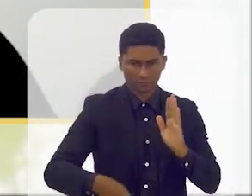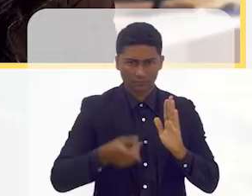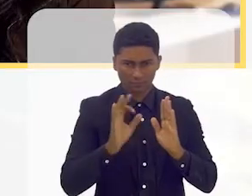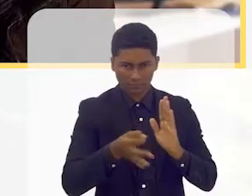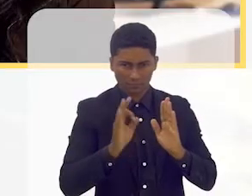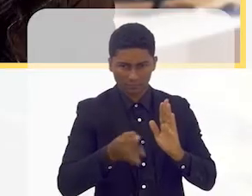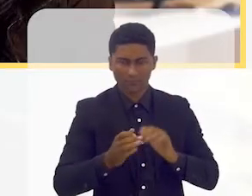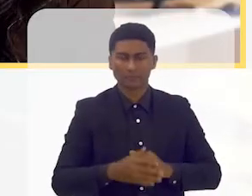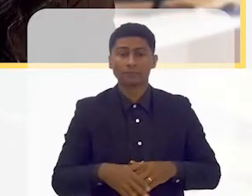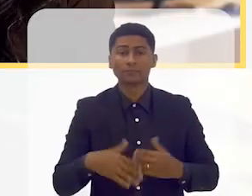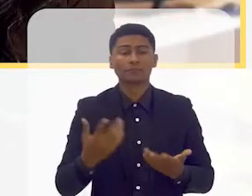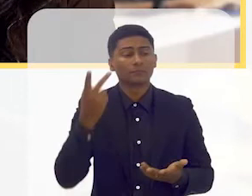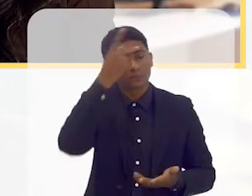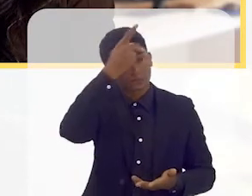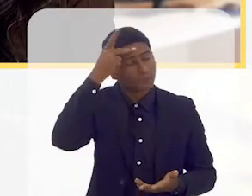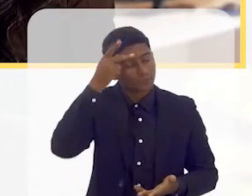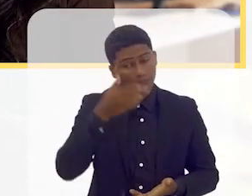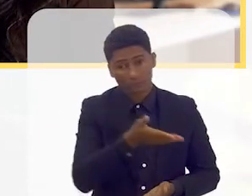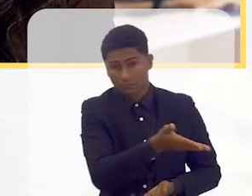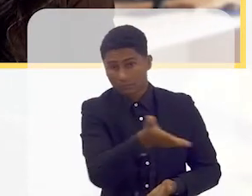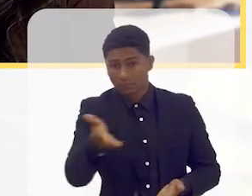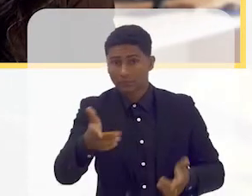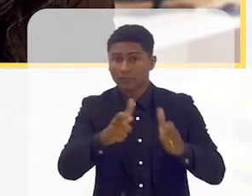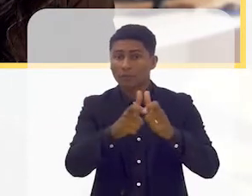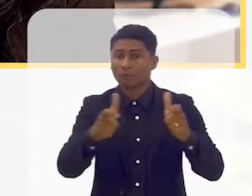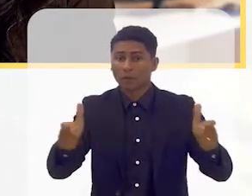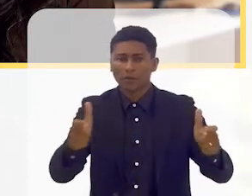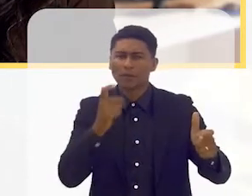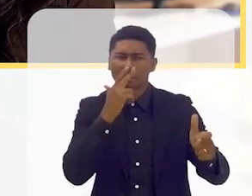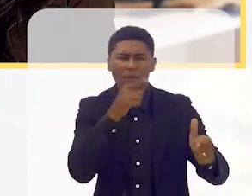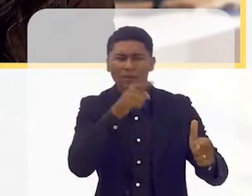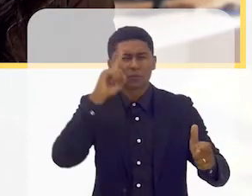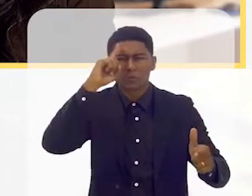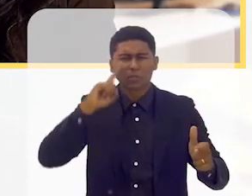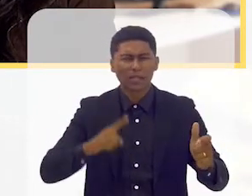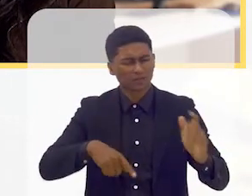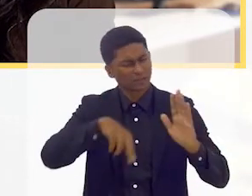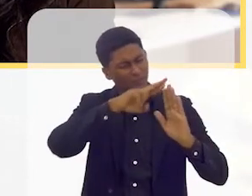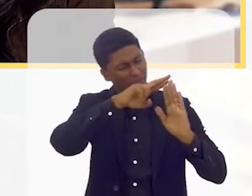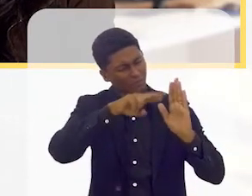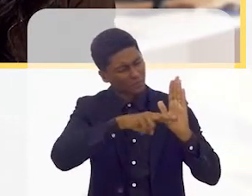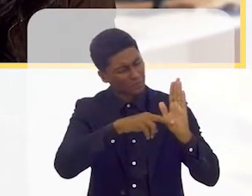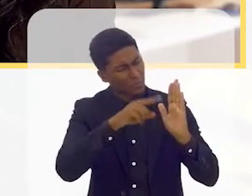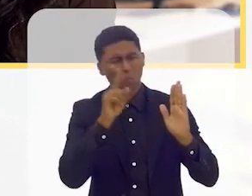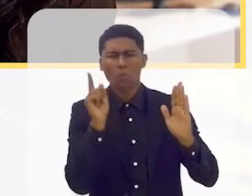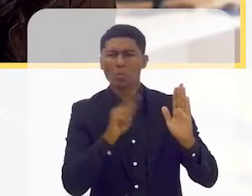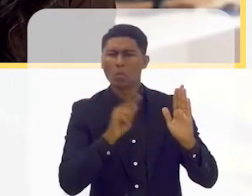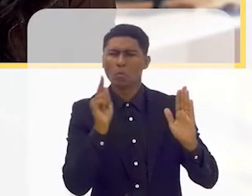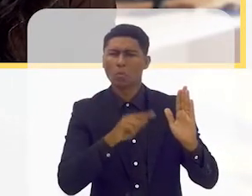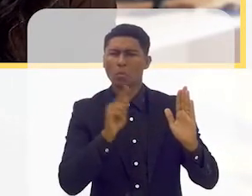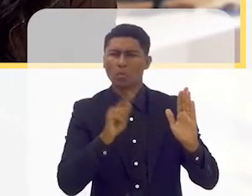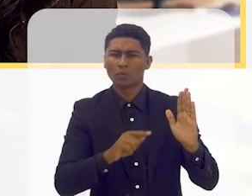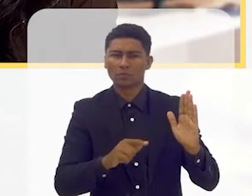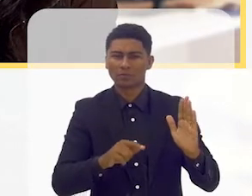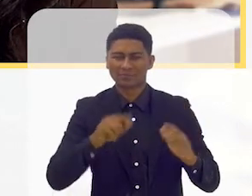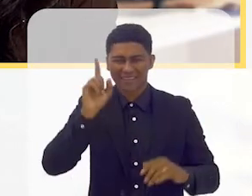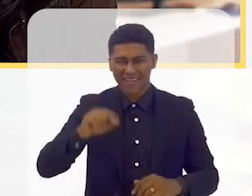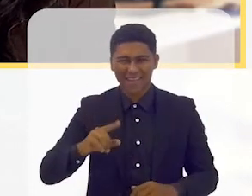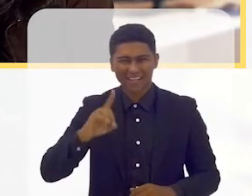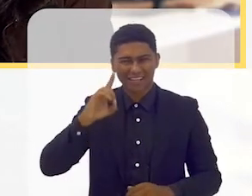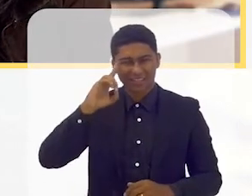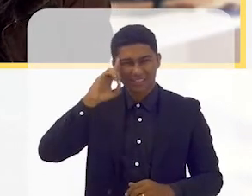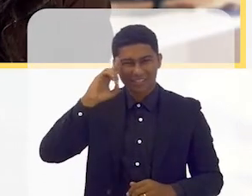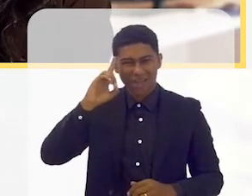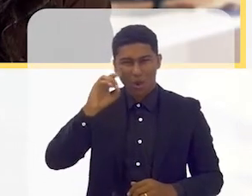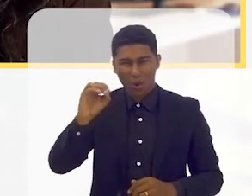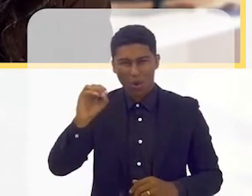A maior parte das pessoas não entende o que são aquelas regras que estão lá. Acho que a senhora está se referindo ao Diário